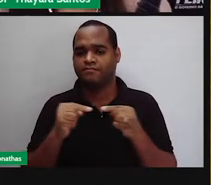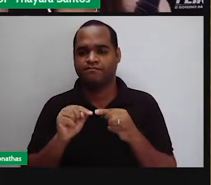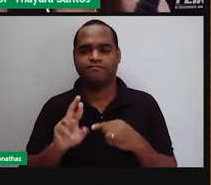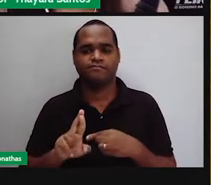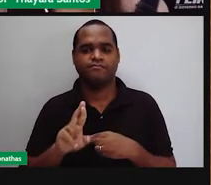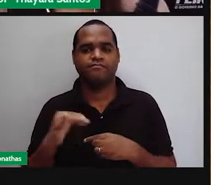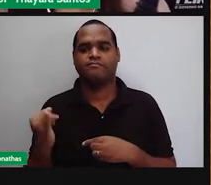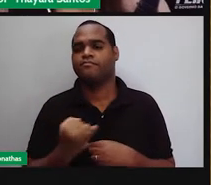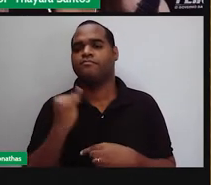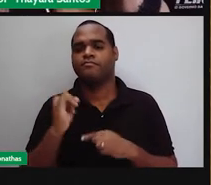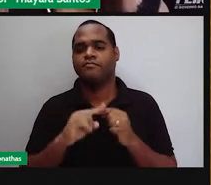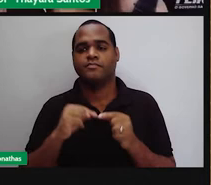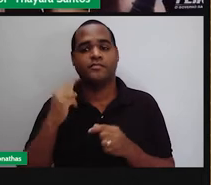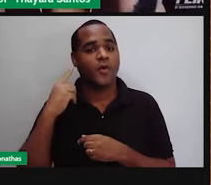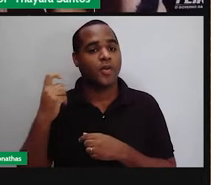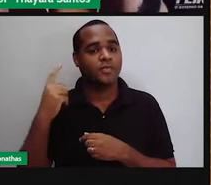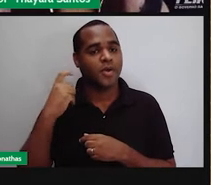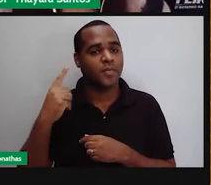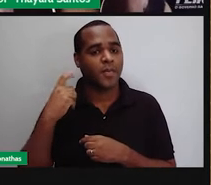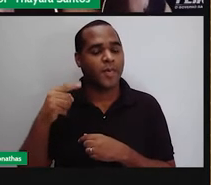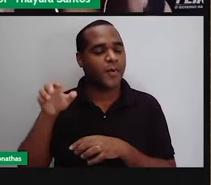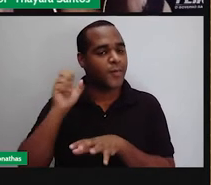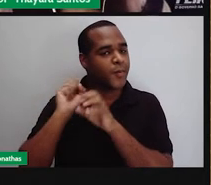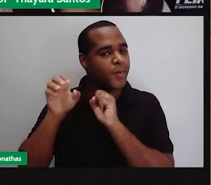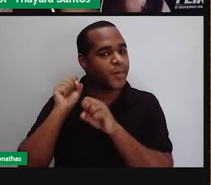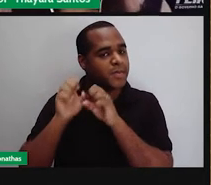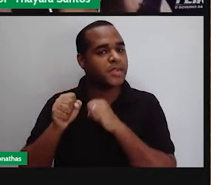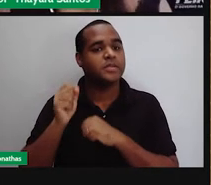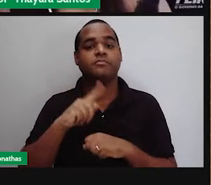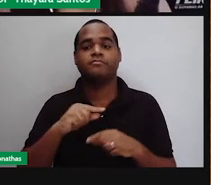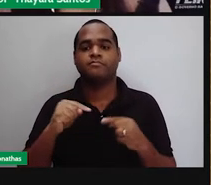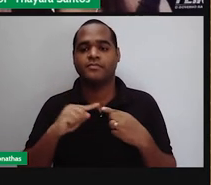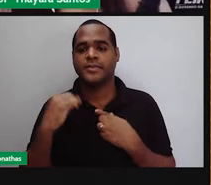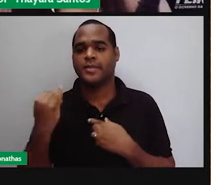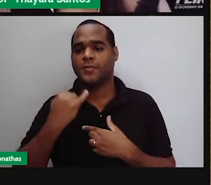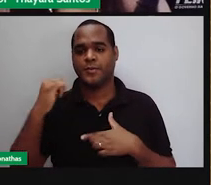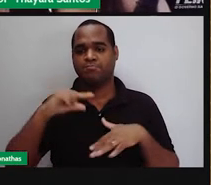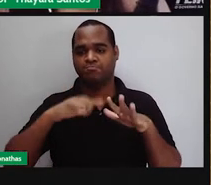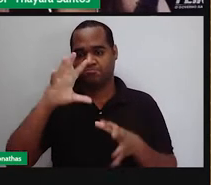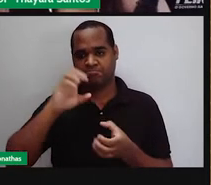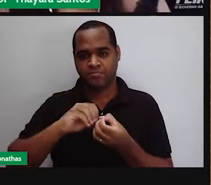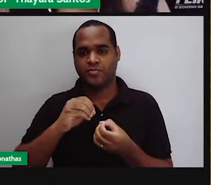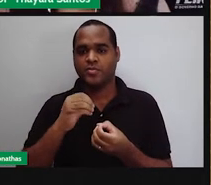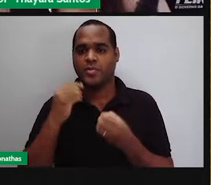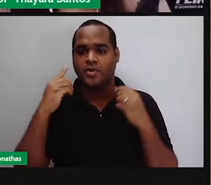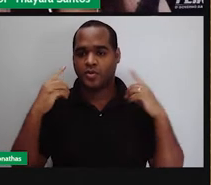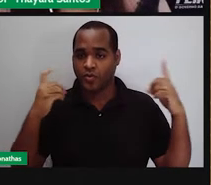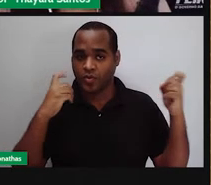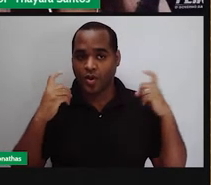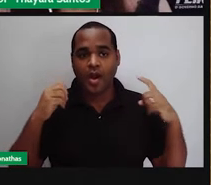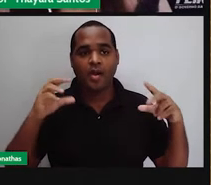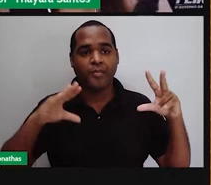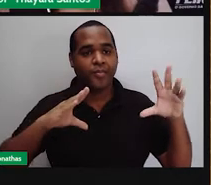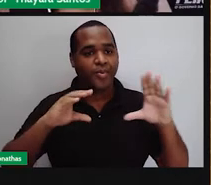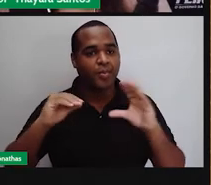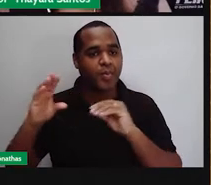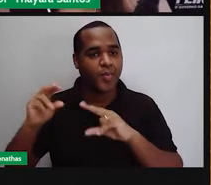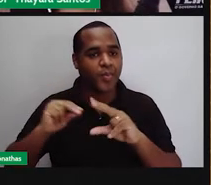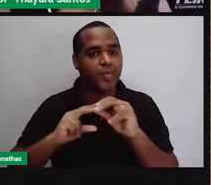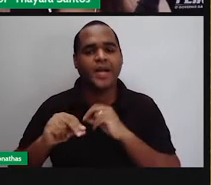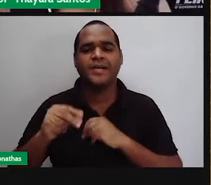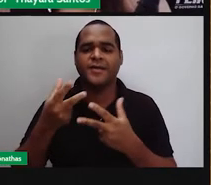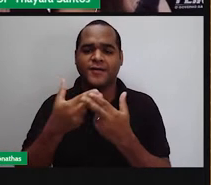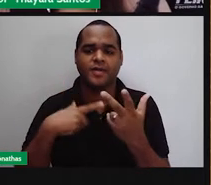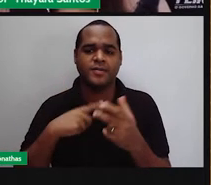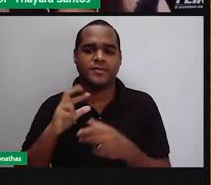é o sentido que ele é responsável por perceber as ondas sonoras e possibilitar a compreensão dos sonhos ao seu redor. E o